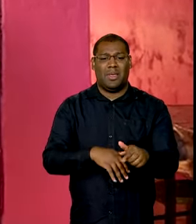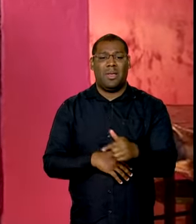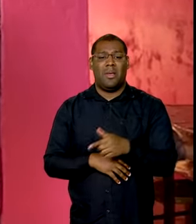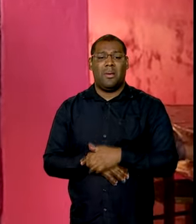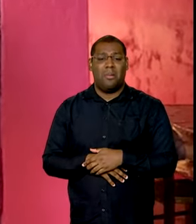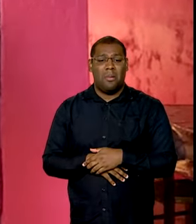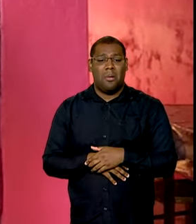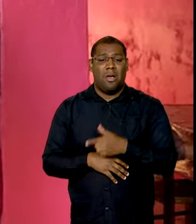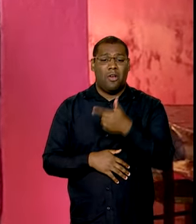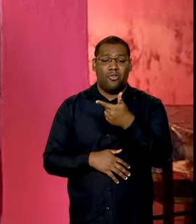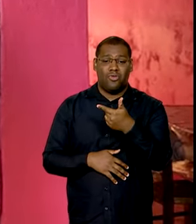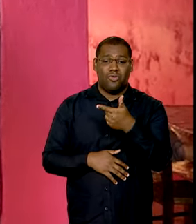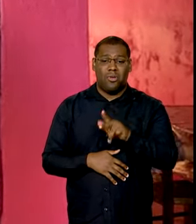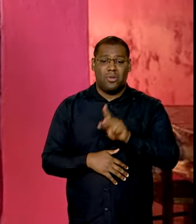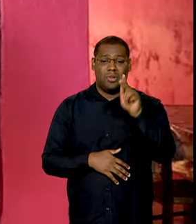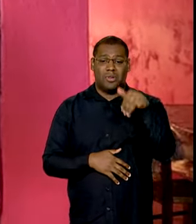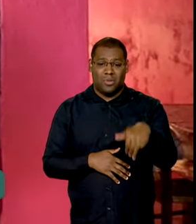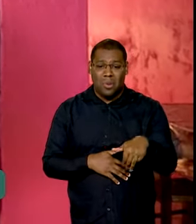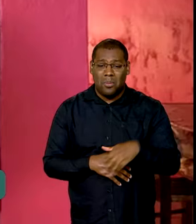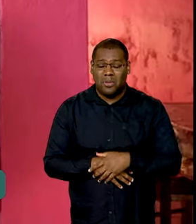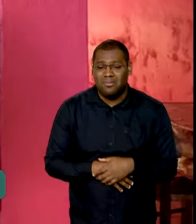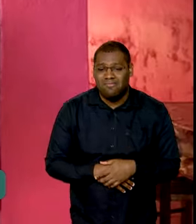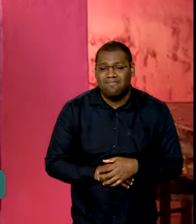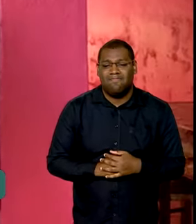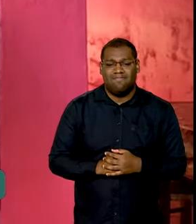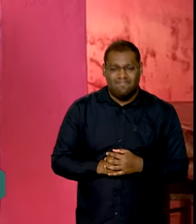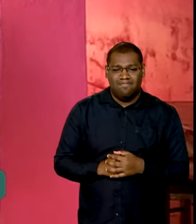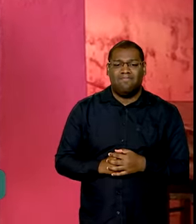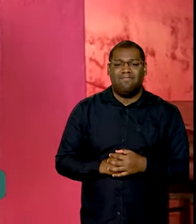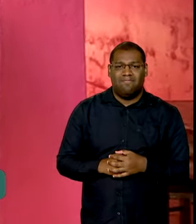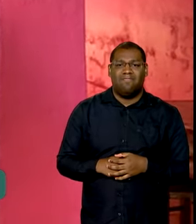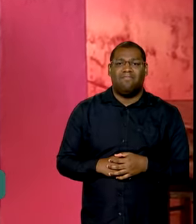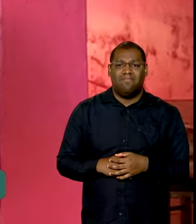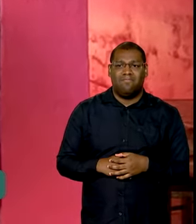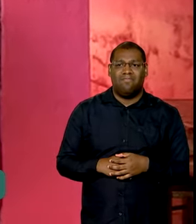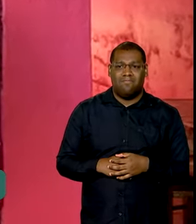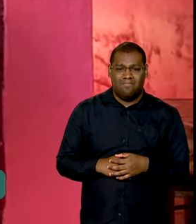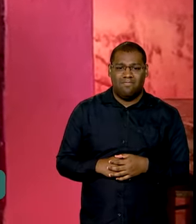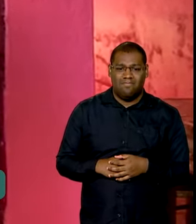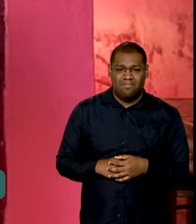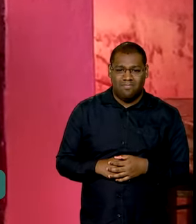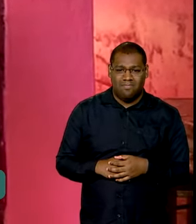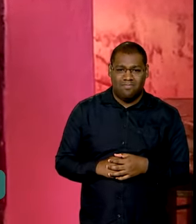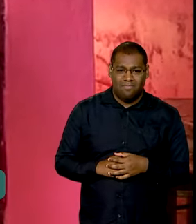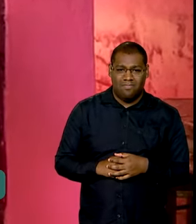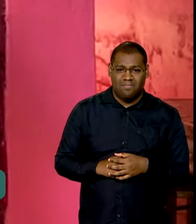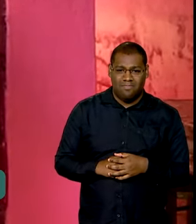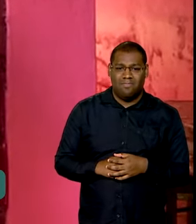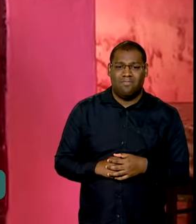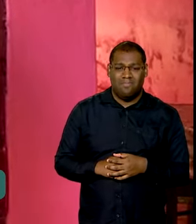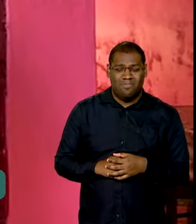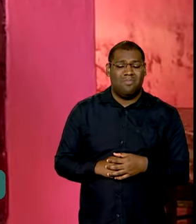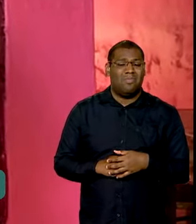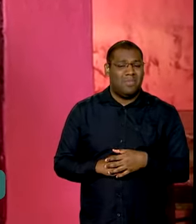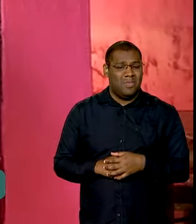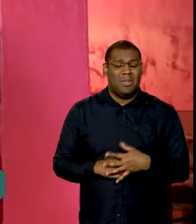resido. E é um cenário devastador de guerra. Nunca vi nada parecido na minha vida.